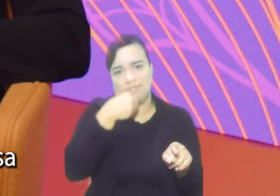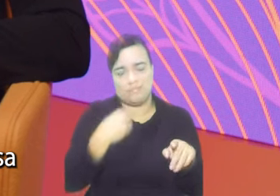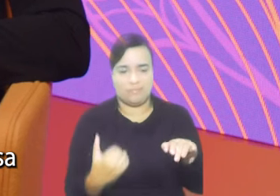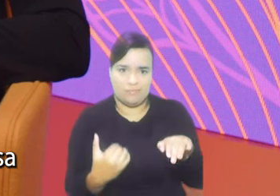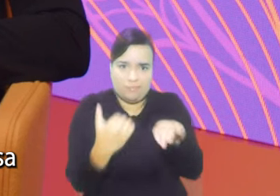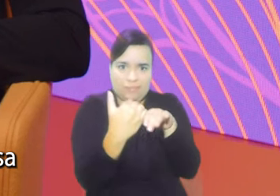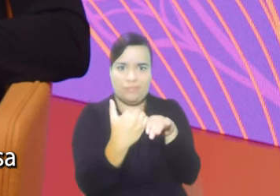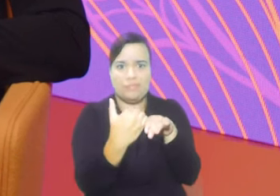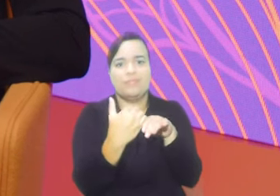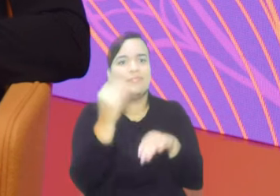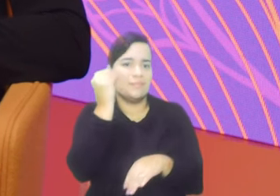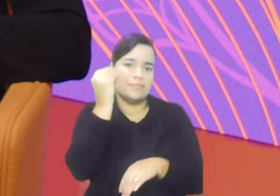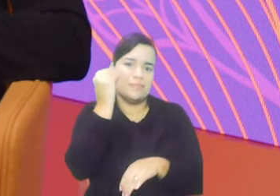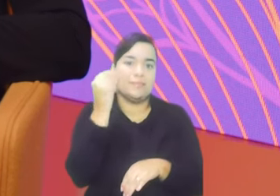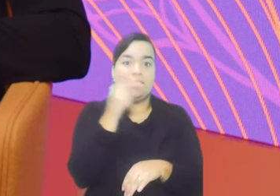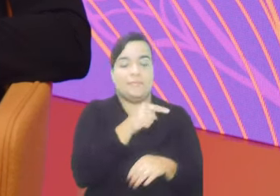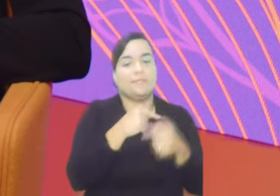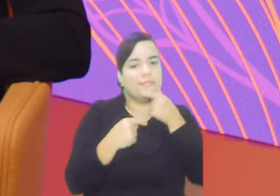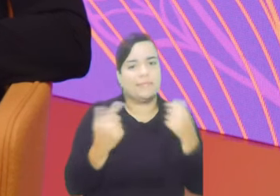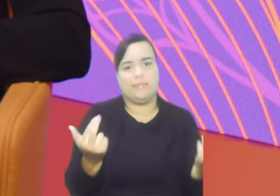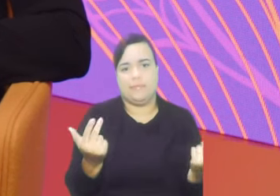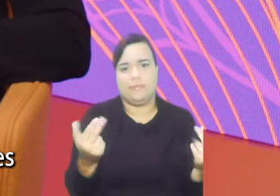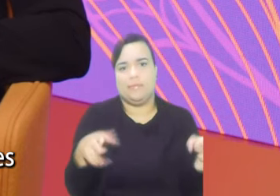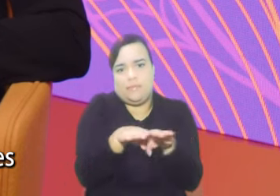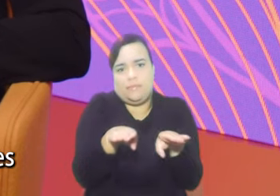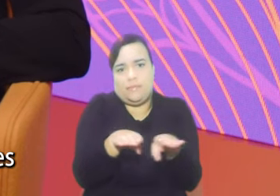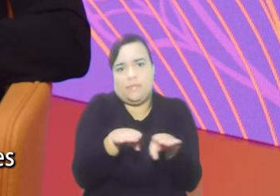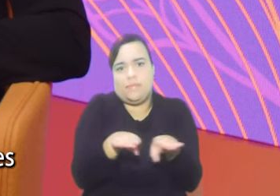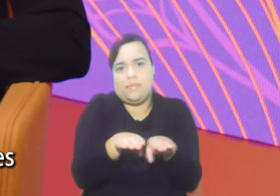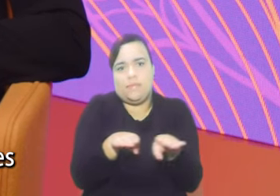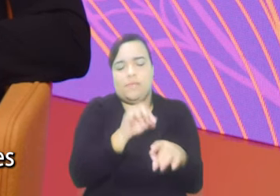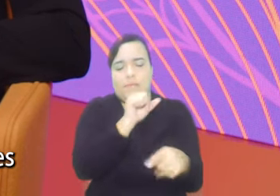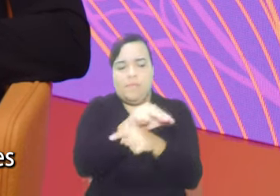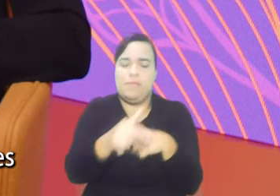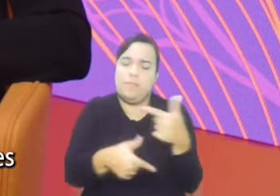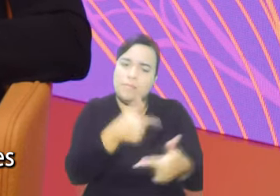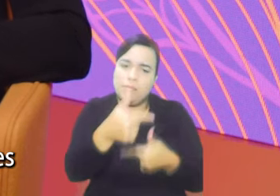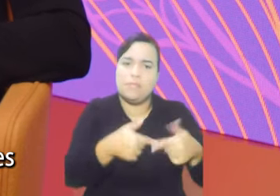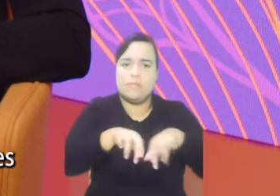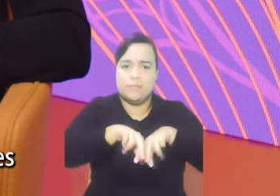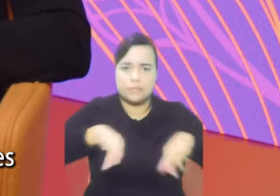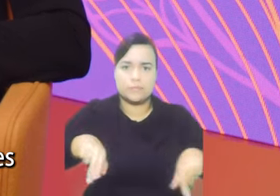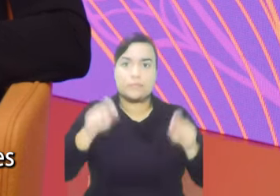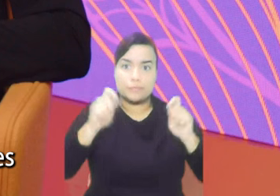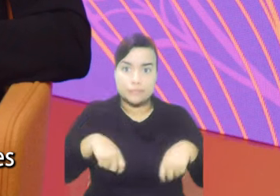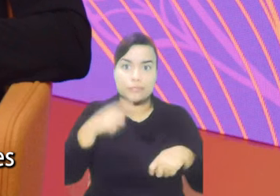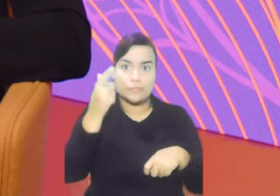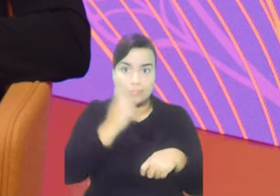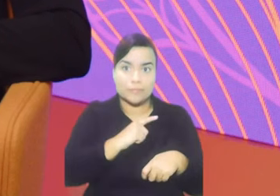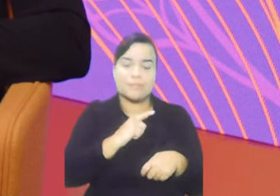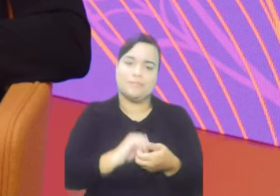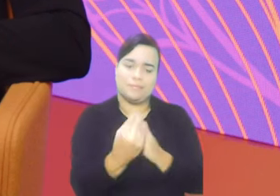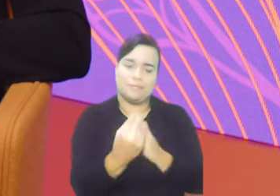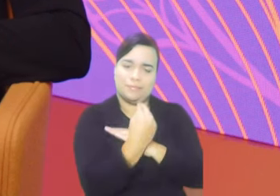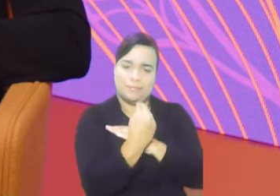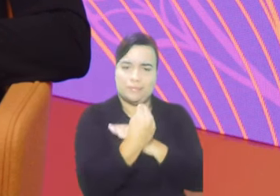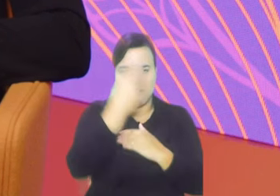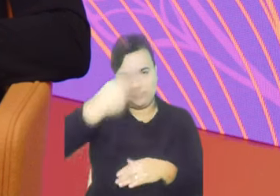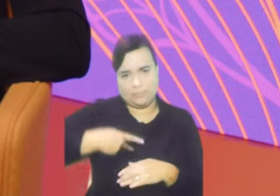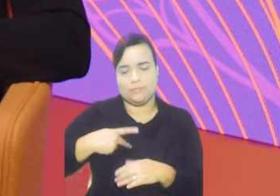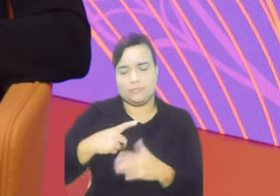diferença seja diminuída, que essas mulheres tenham oportunidades de